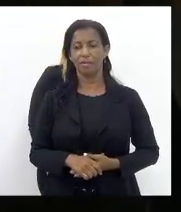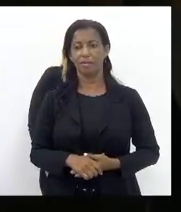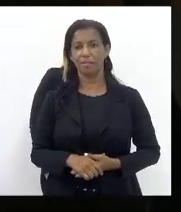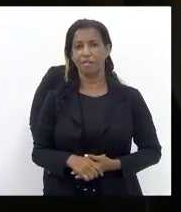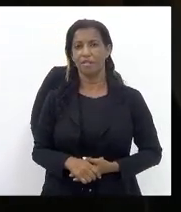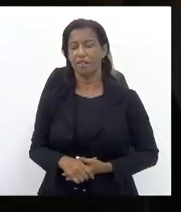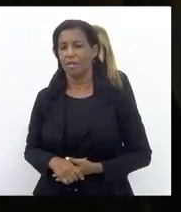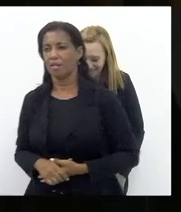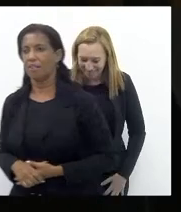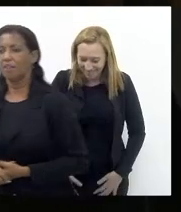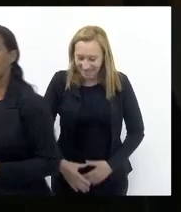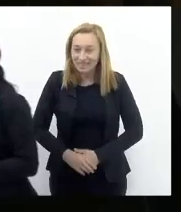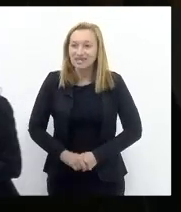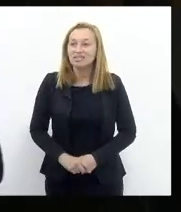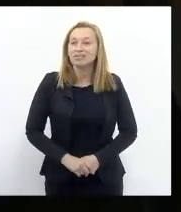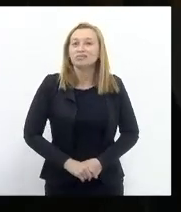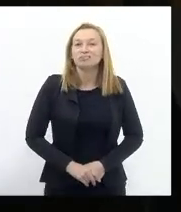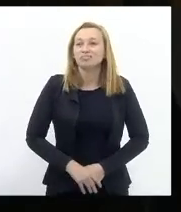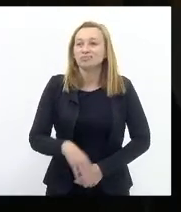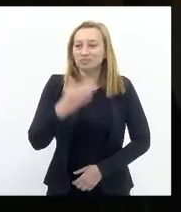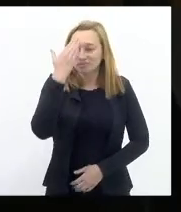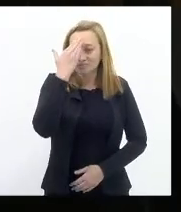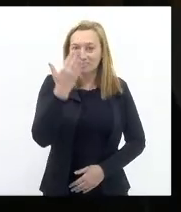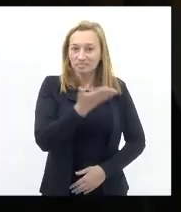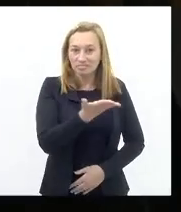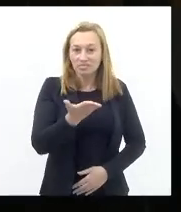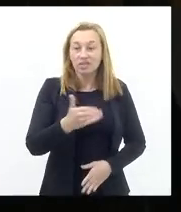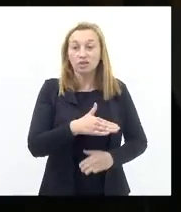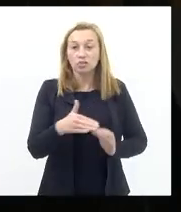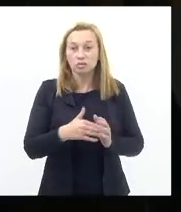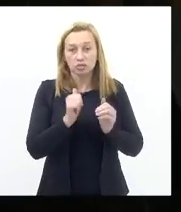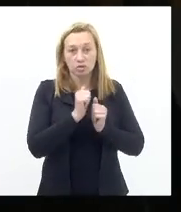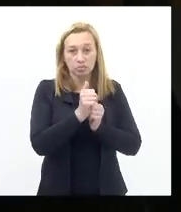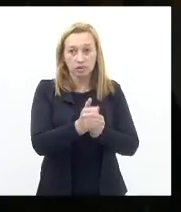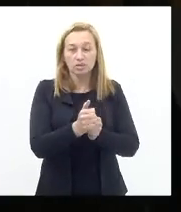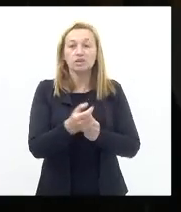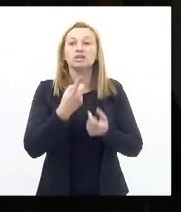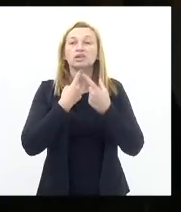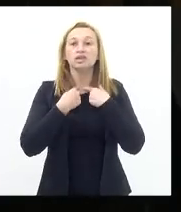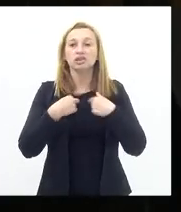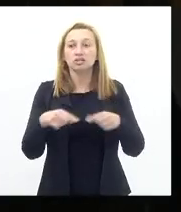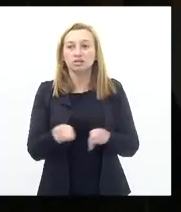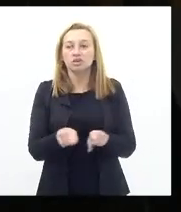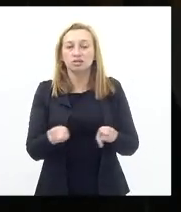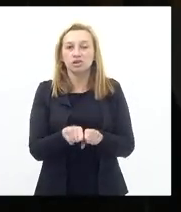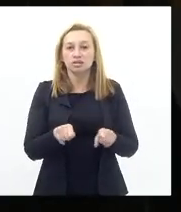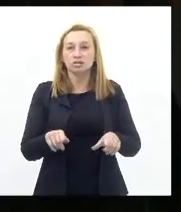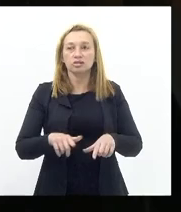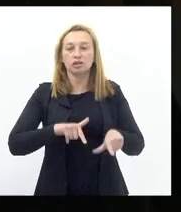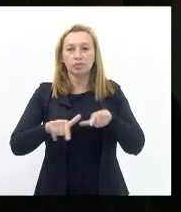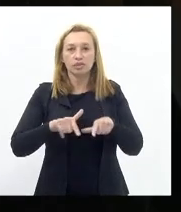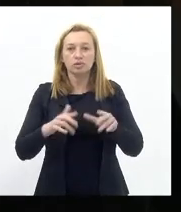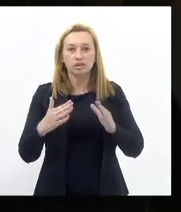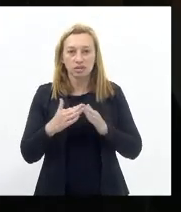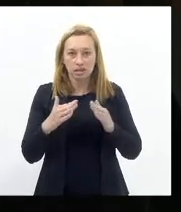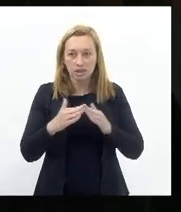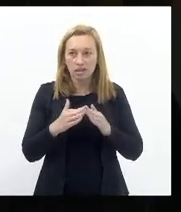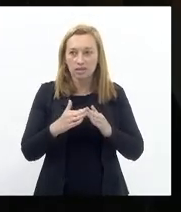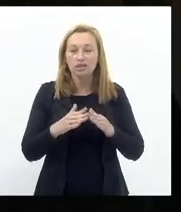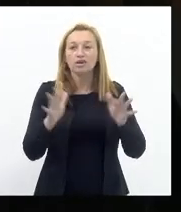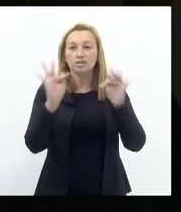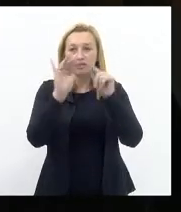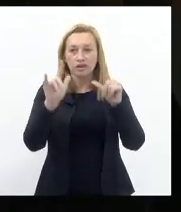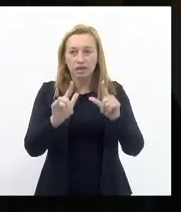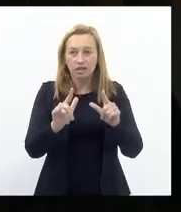hoje Agradecendo A todos Que nos acompanharam Desejando Também Aos trabalhadores Desta casa Um